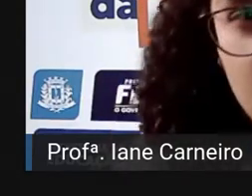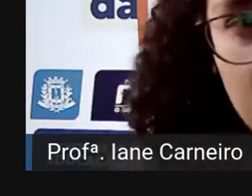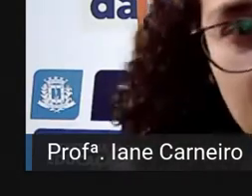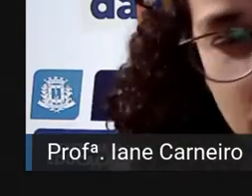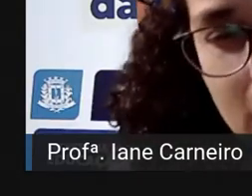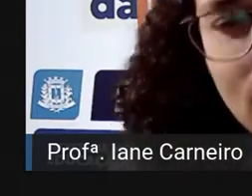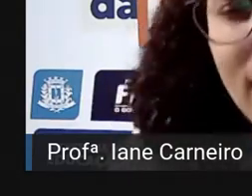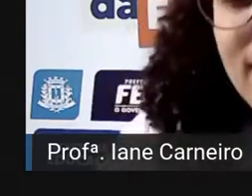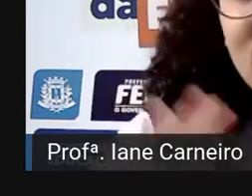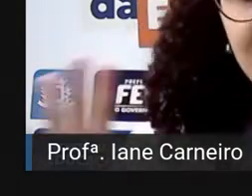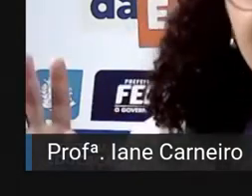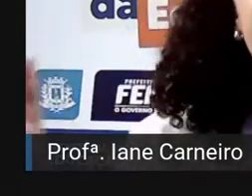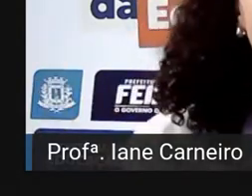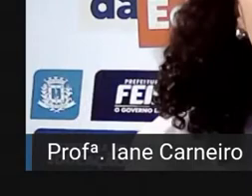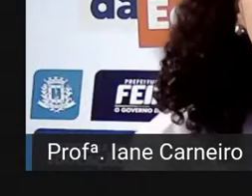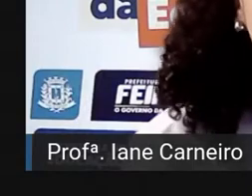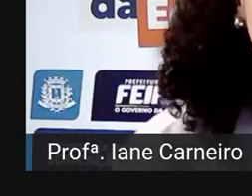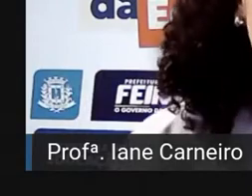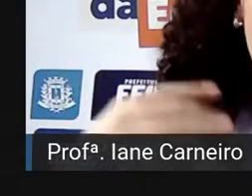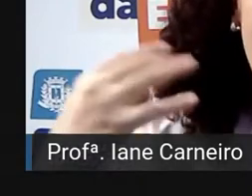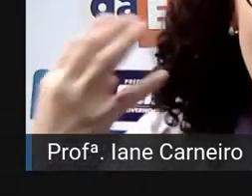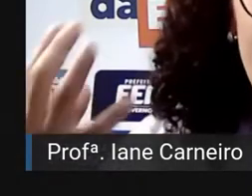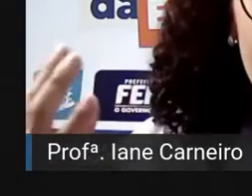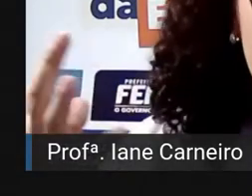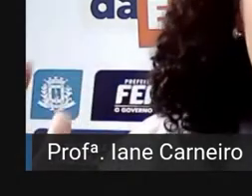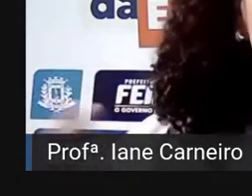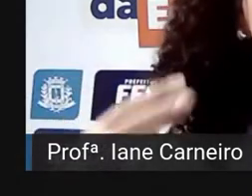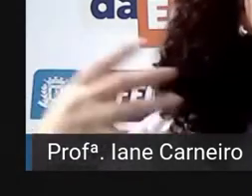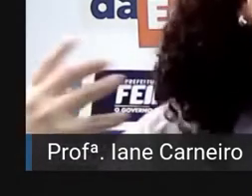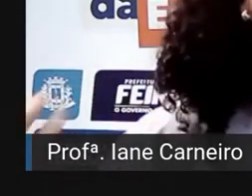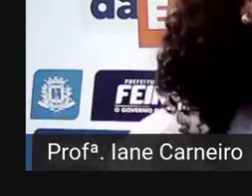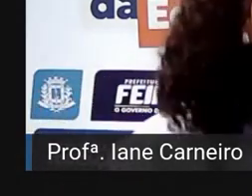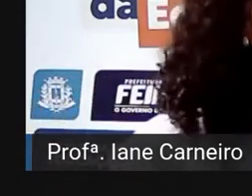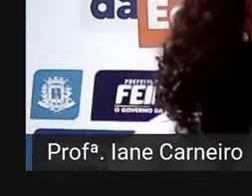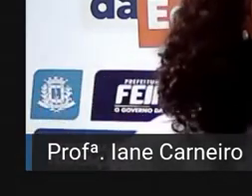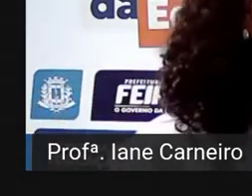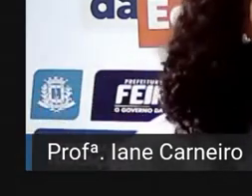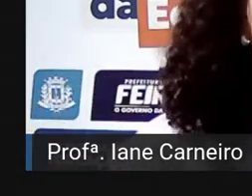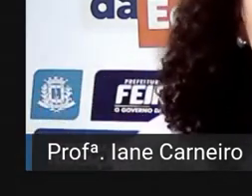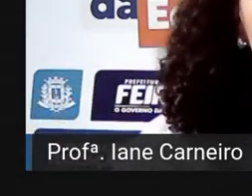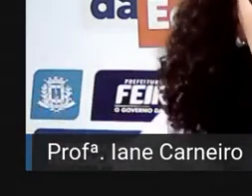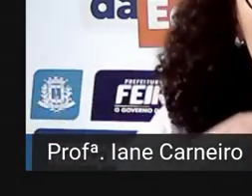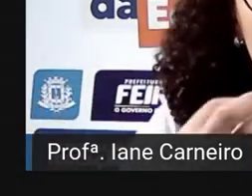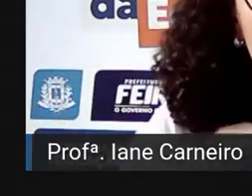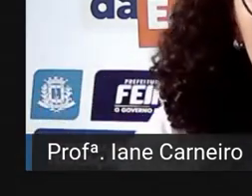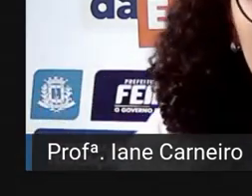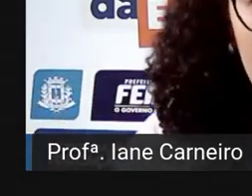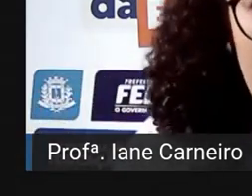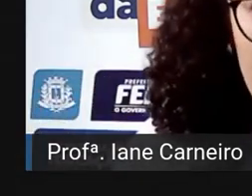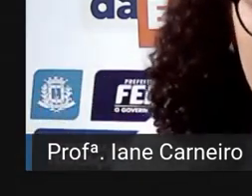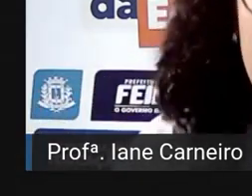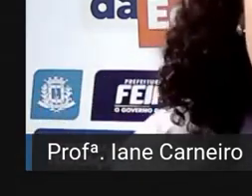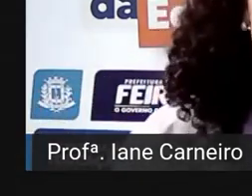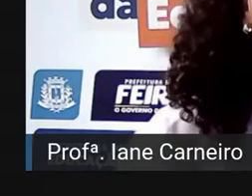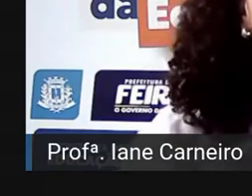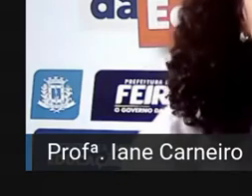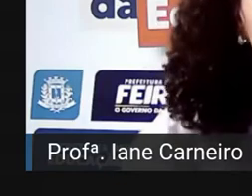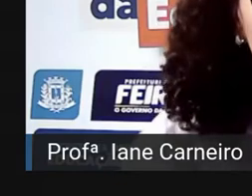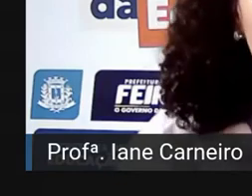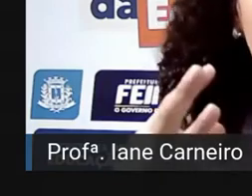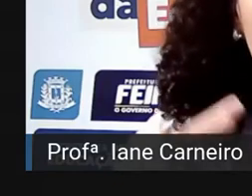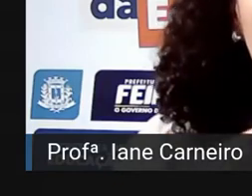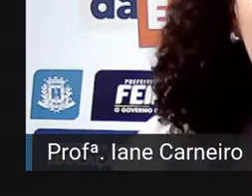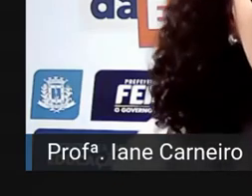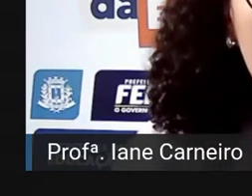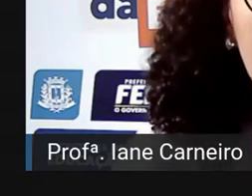comidinha direitinha, seria realmente o melhor dia do mundo. E a gente foi vendo no livro que a